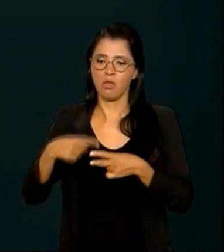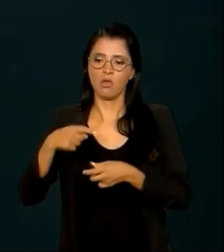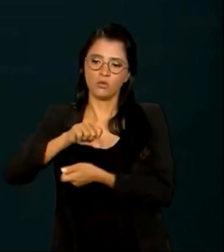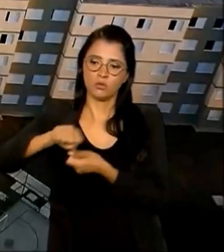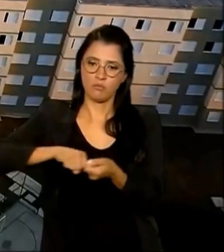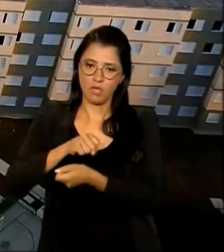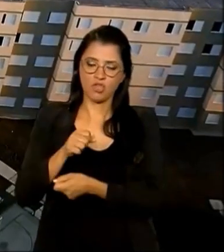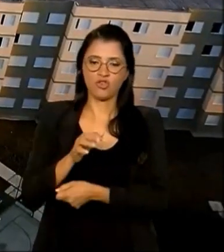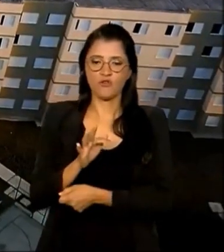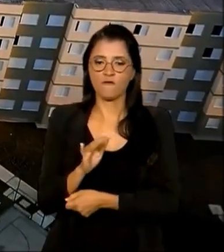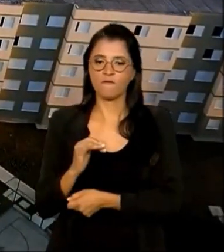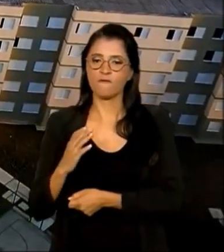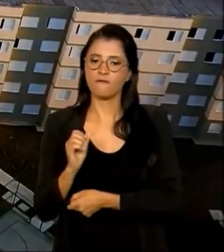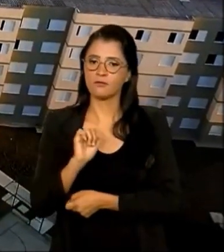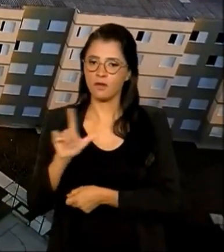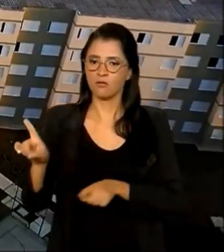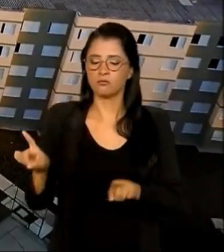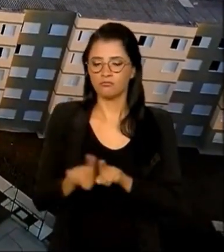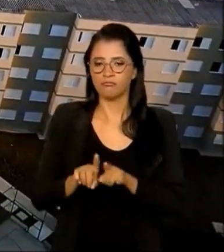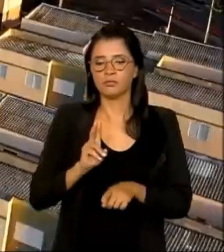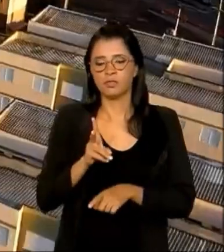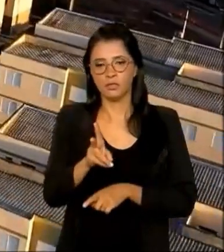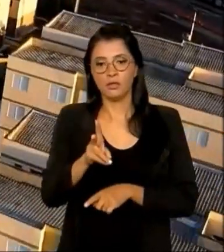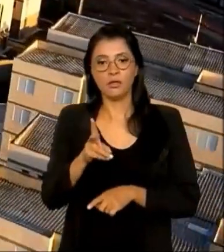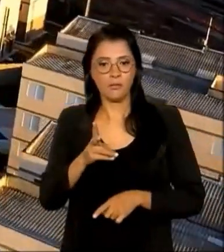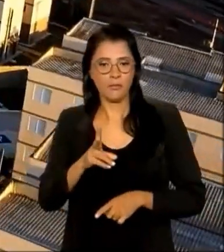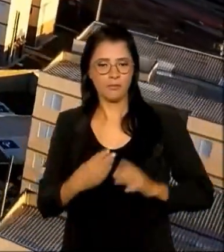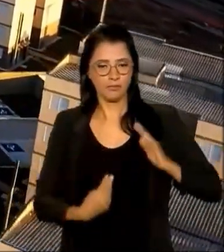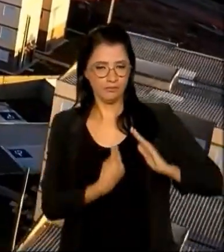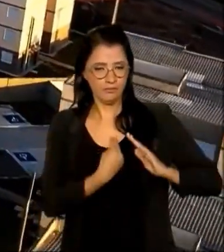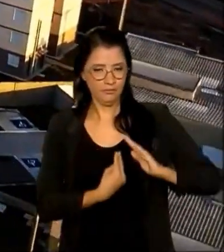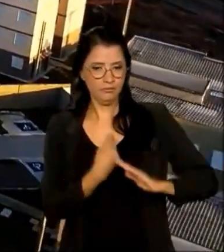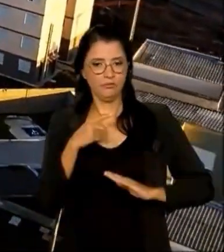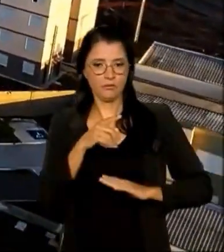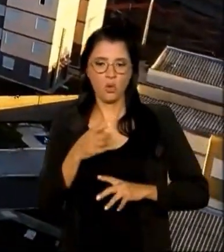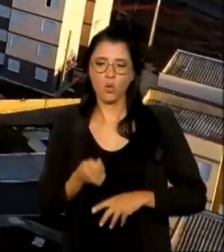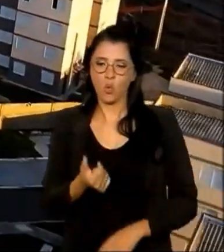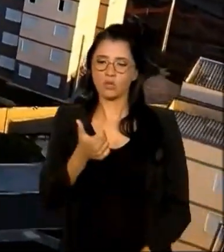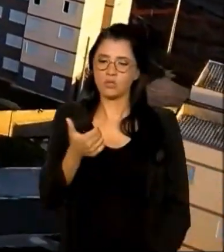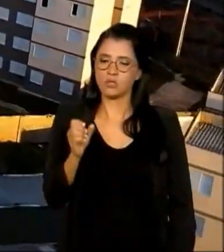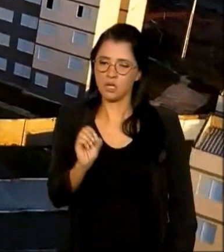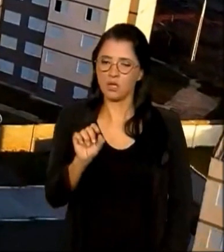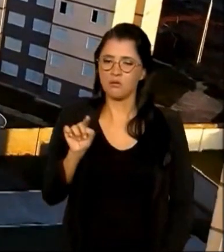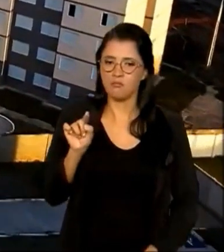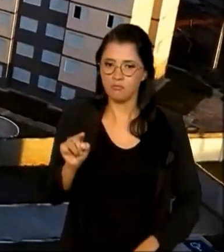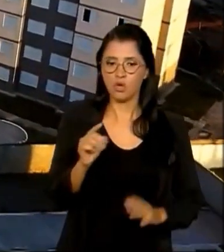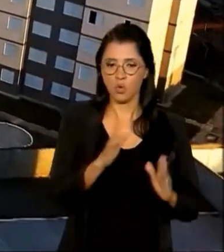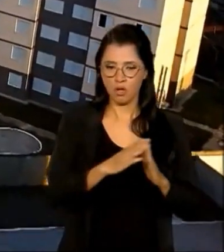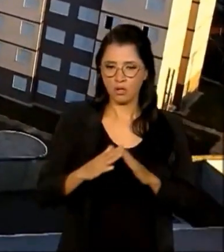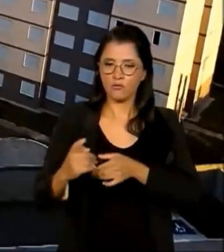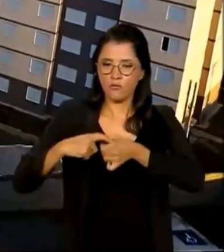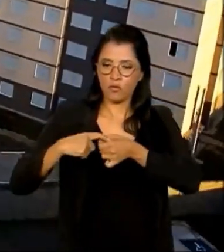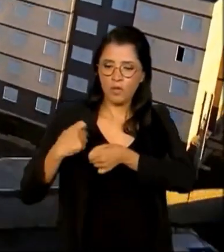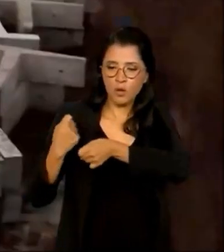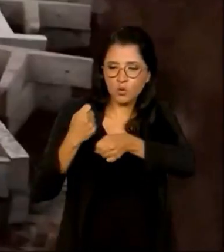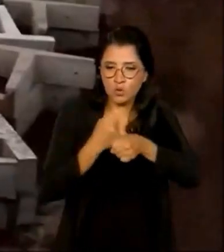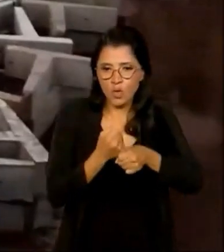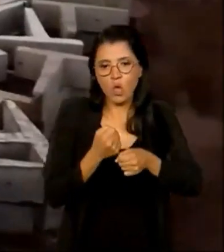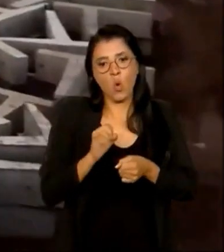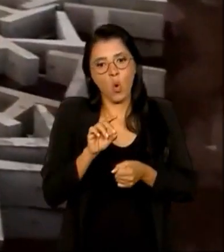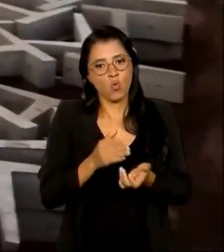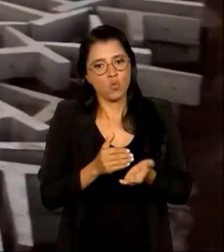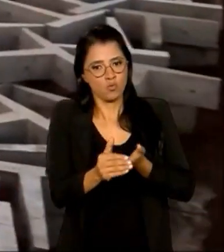fiscal, por outro. Pelo programa Minha Casa Minha Vida, quase 10 mil moradias serão retomadas ou iniciadas.